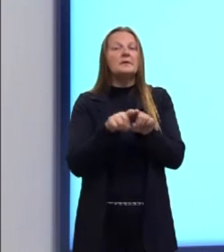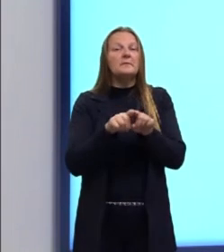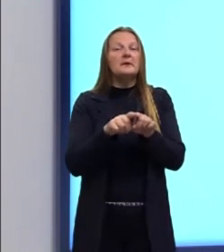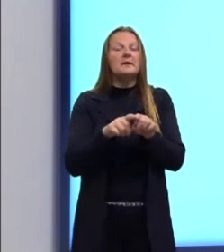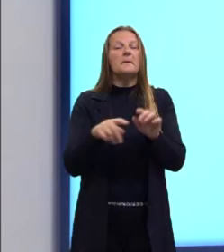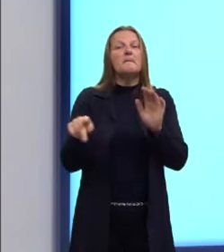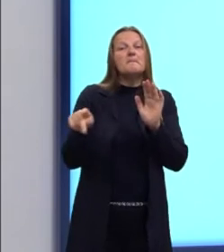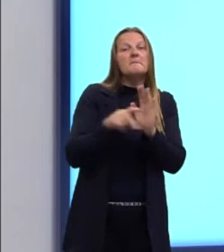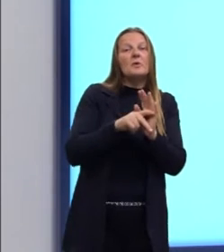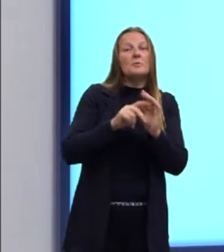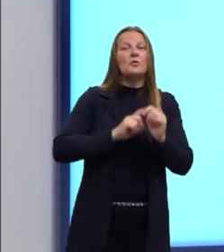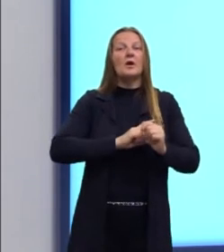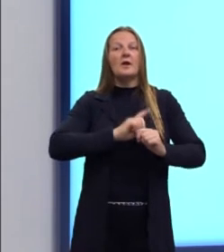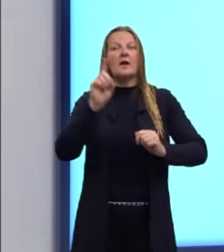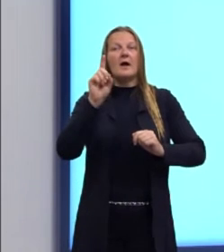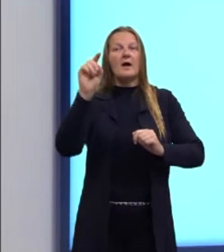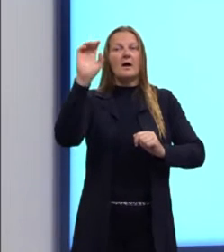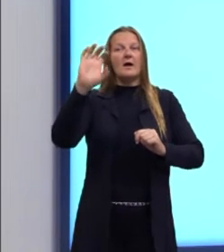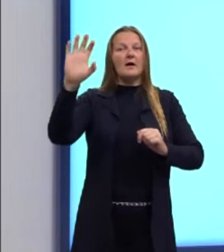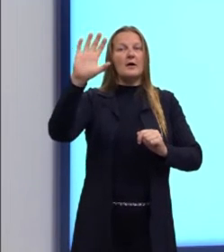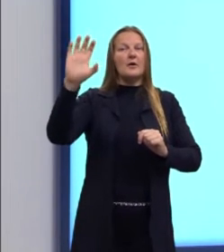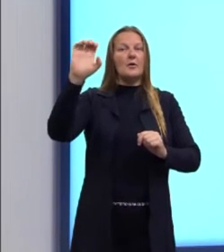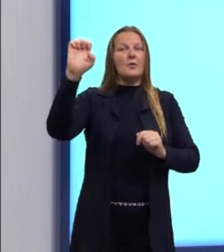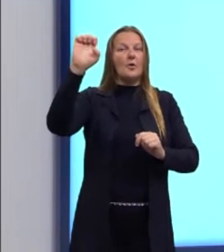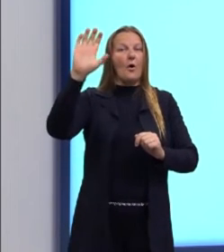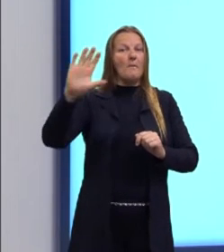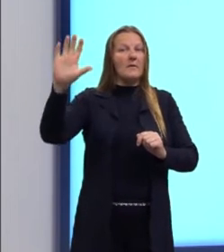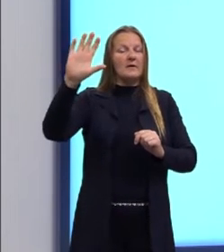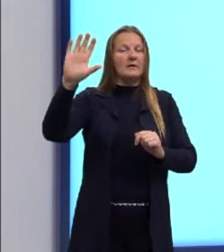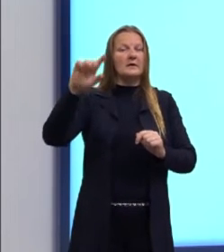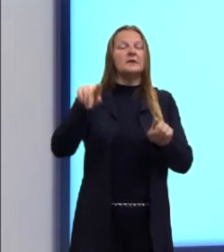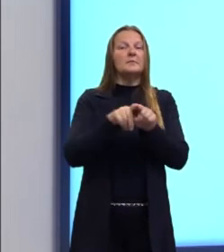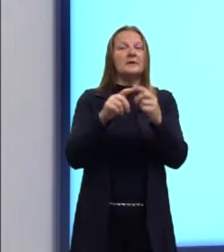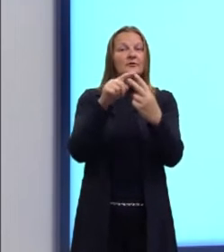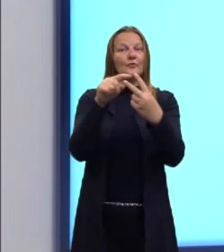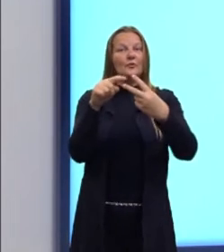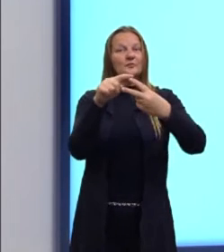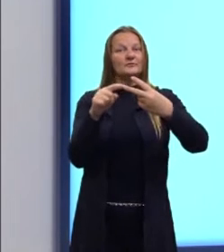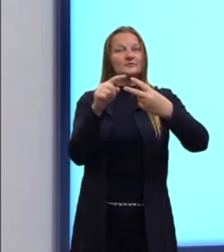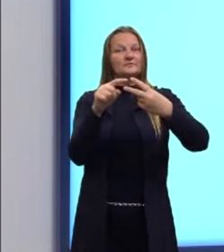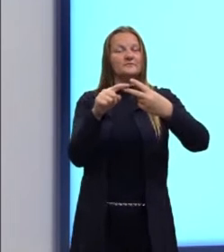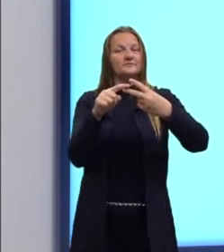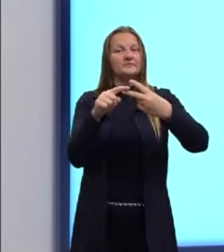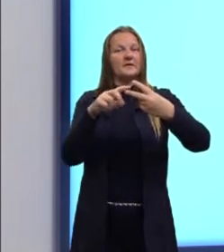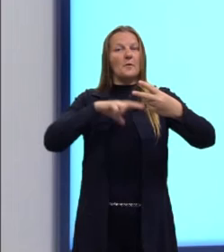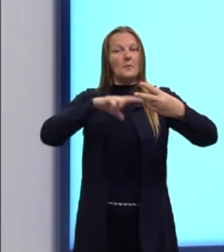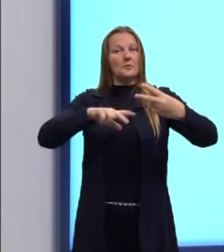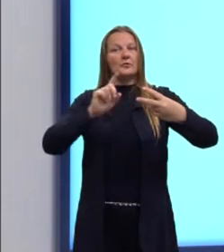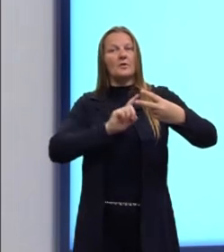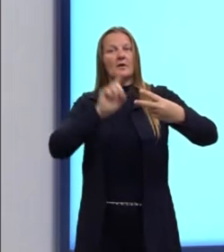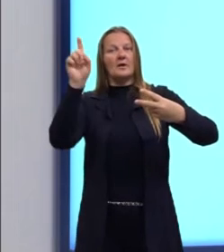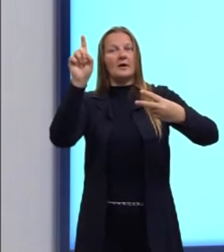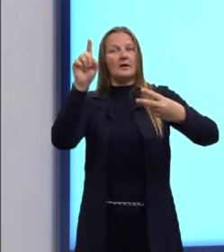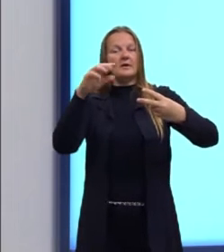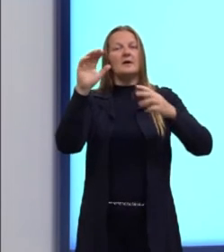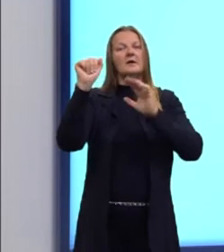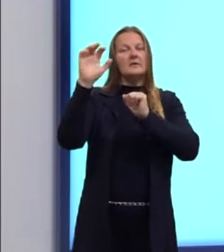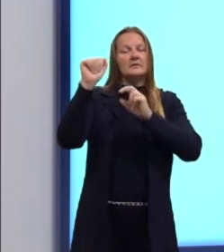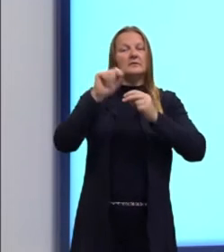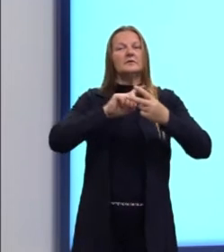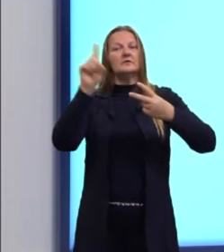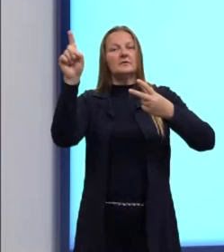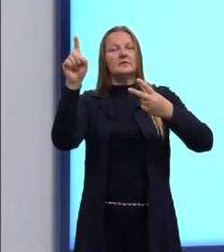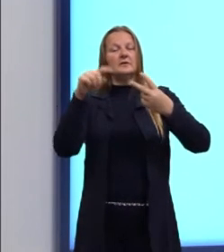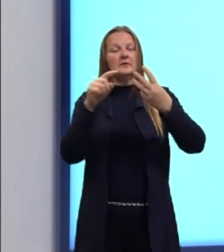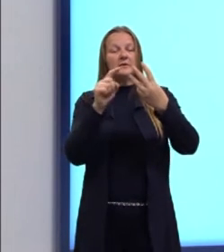própria Portugal, que não é na América, e à própria Espanha, que também não é na América. Além de um outro país chamado